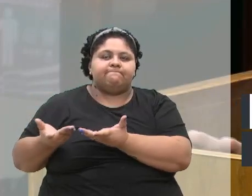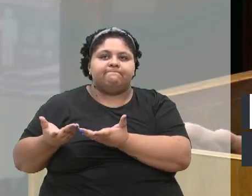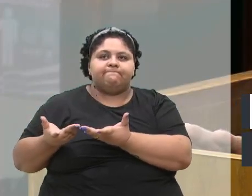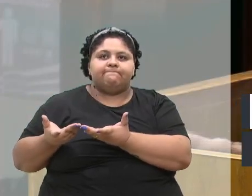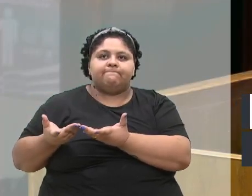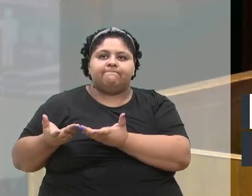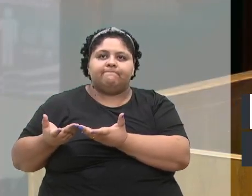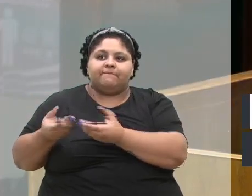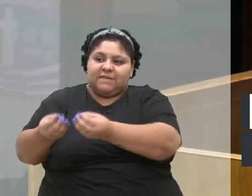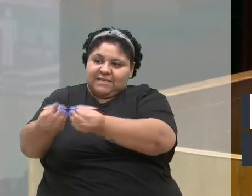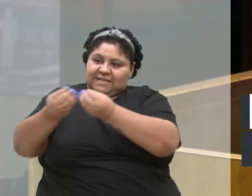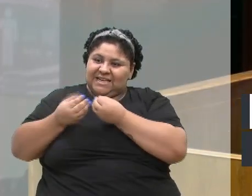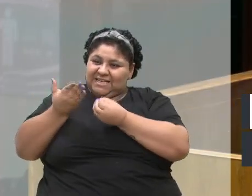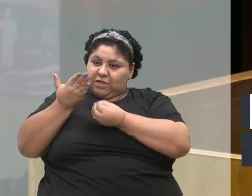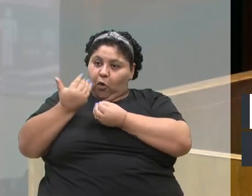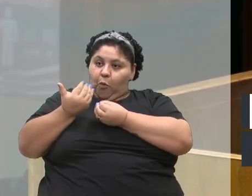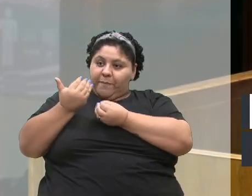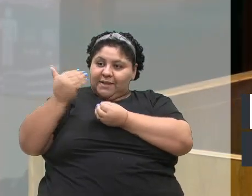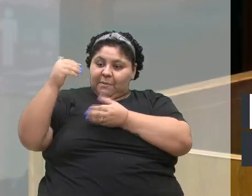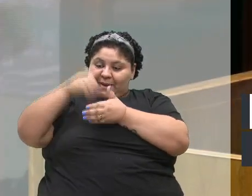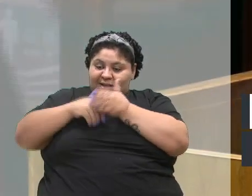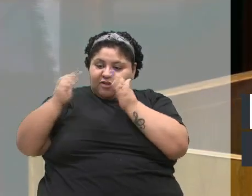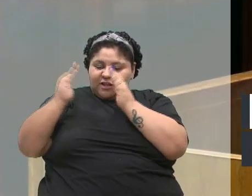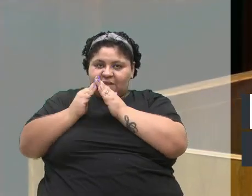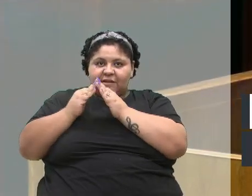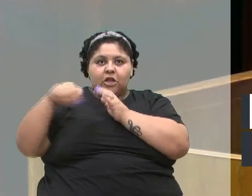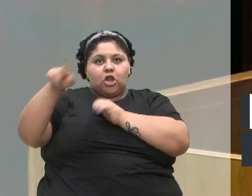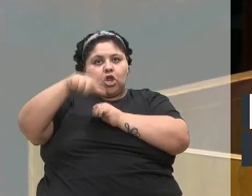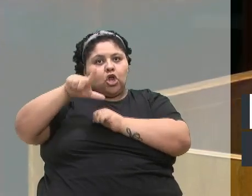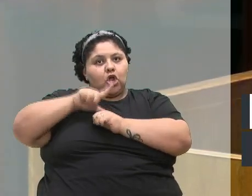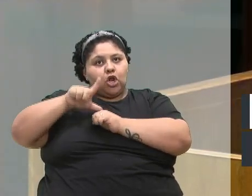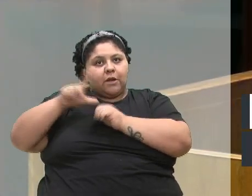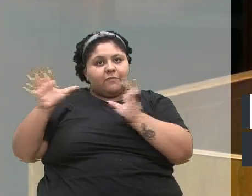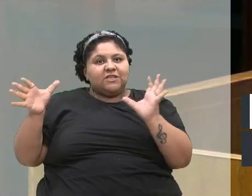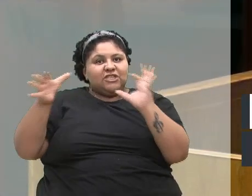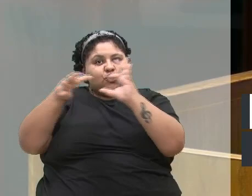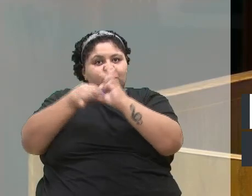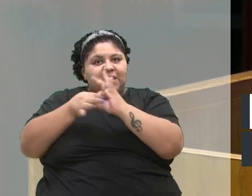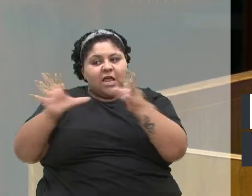que trazem o alimento para dentro da nossa casa, nós temos que se dar as mãos.